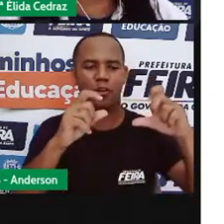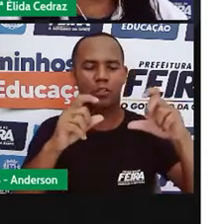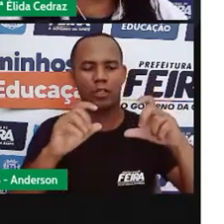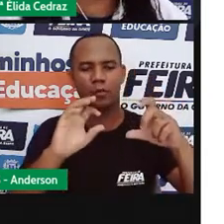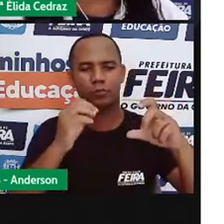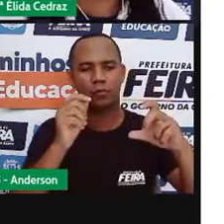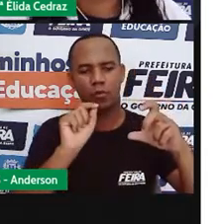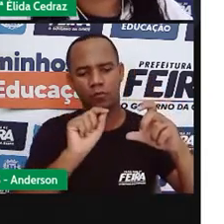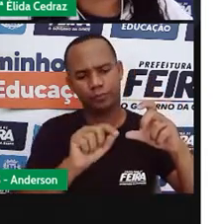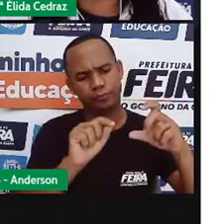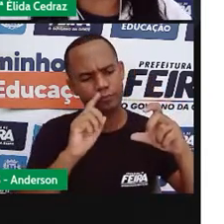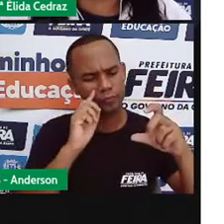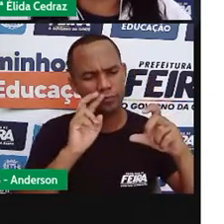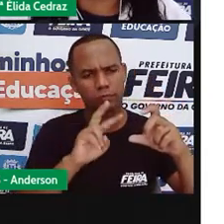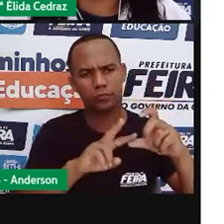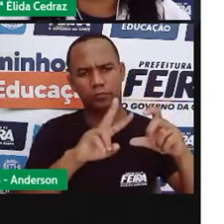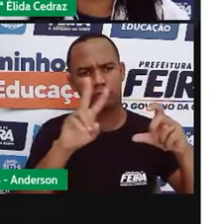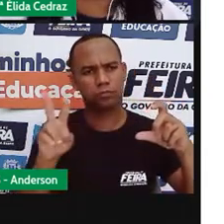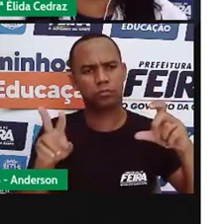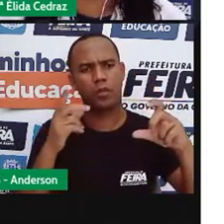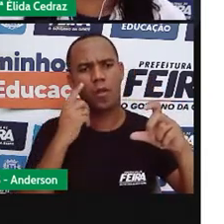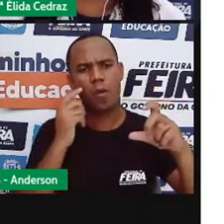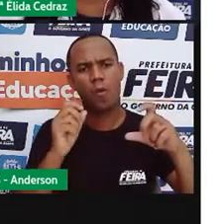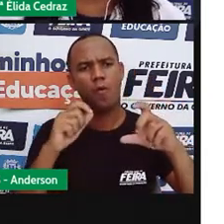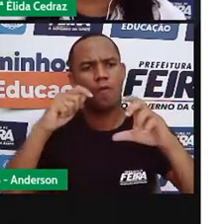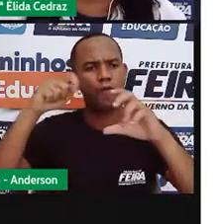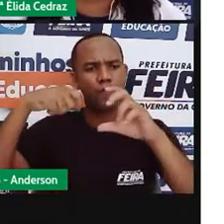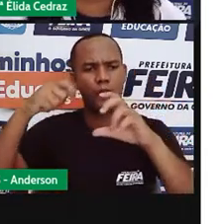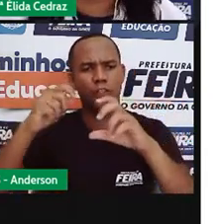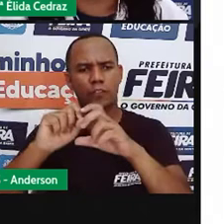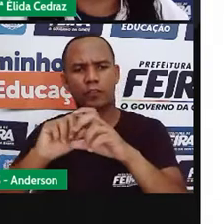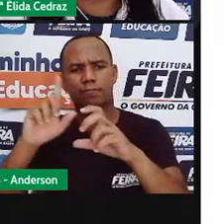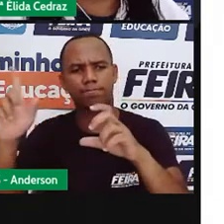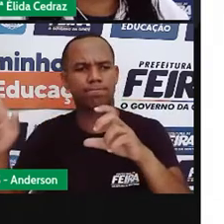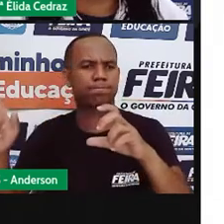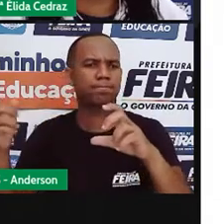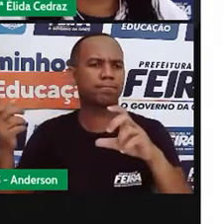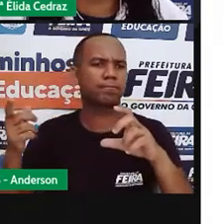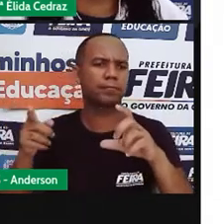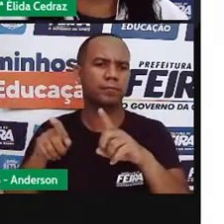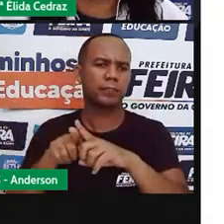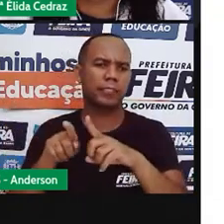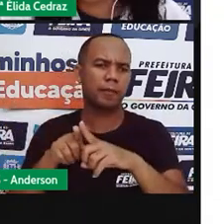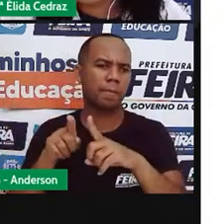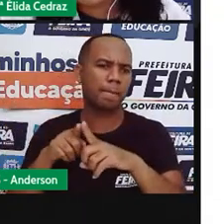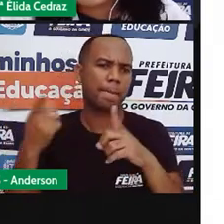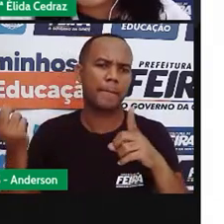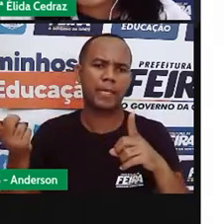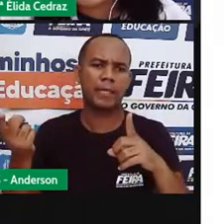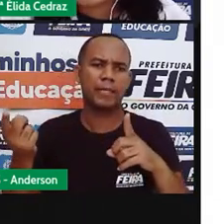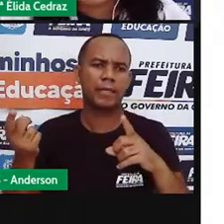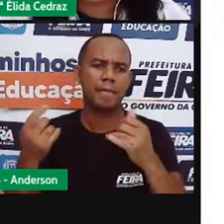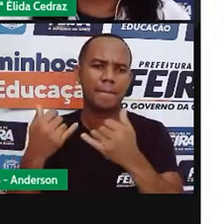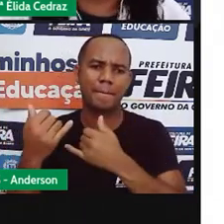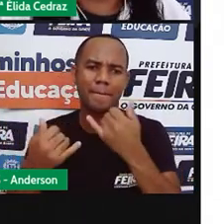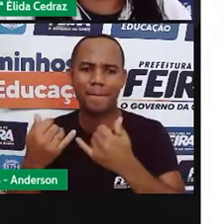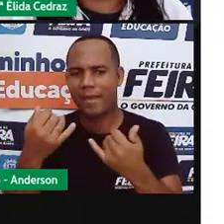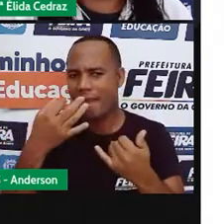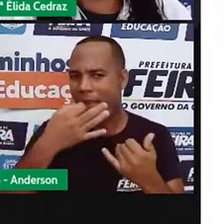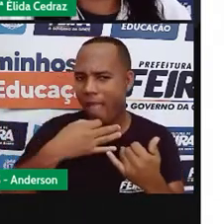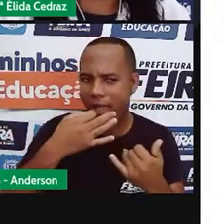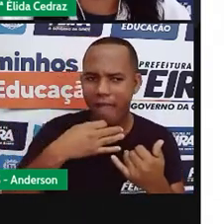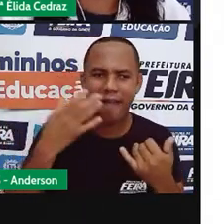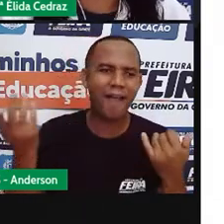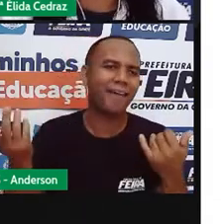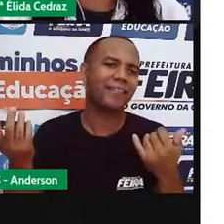ou em movimento. São os vídeos, gráficos animados, os gifs, os e-mails. Então,